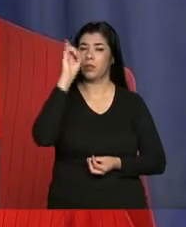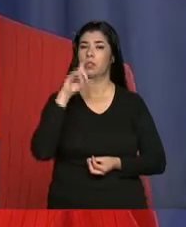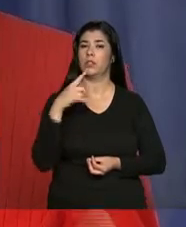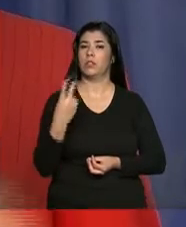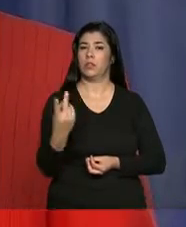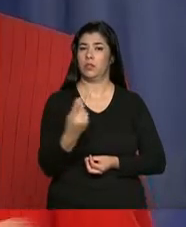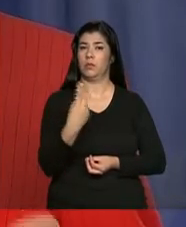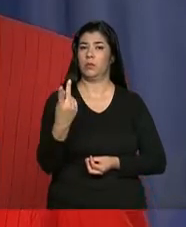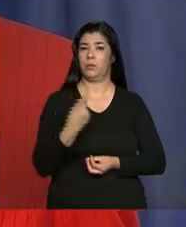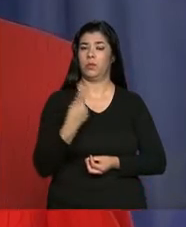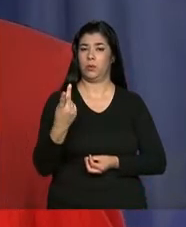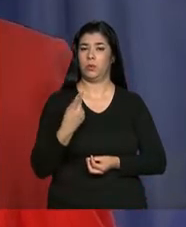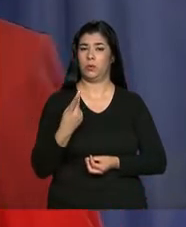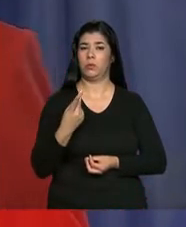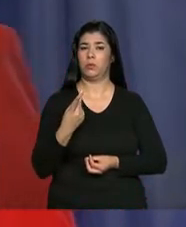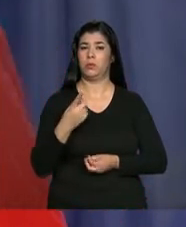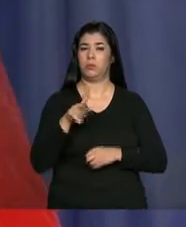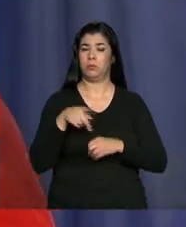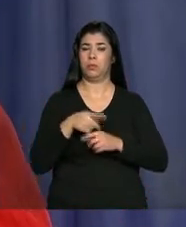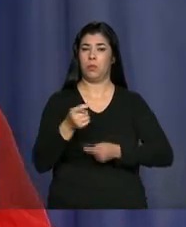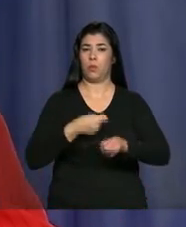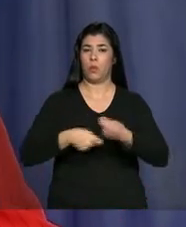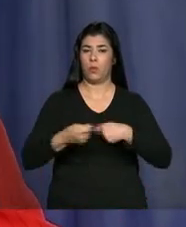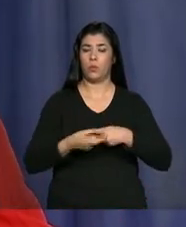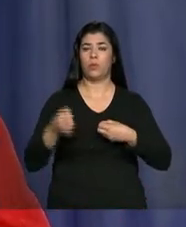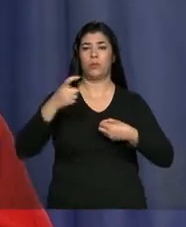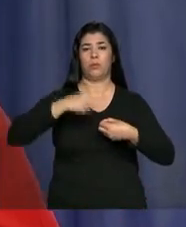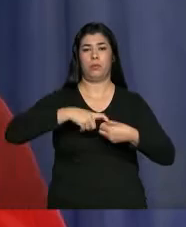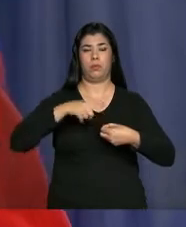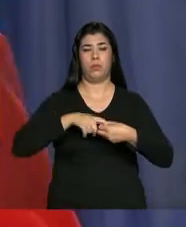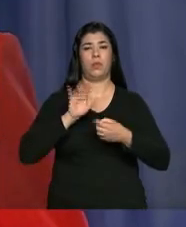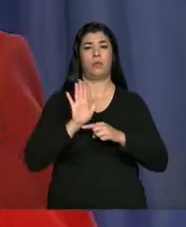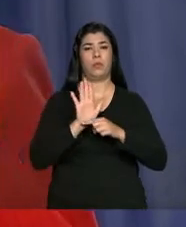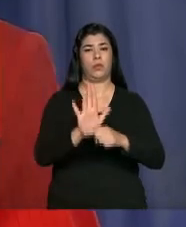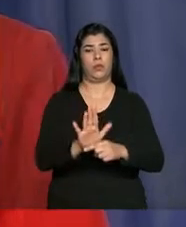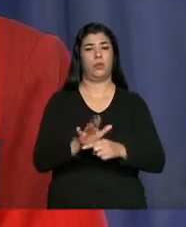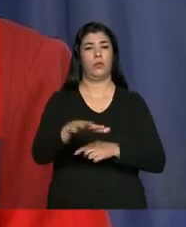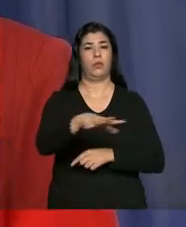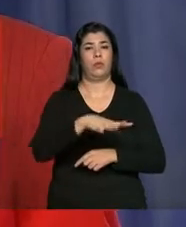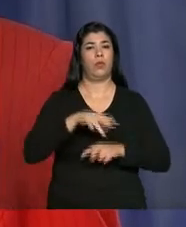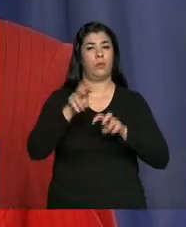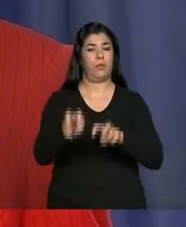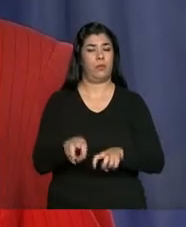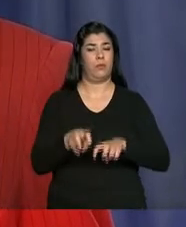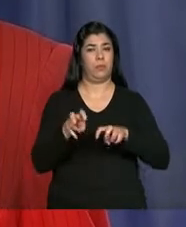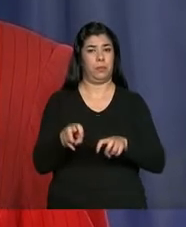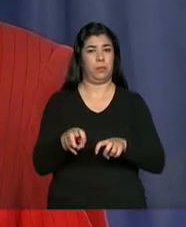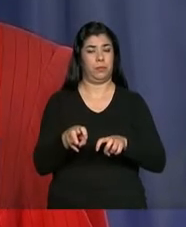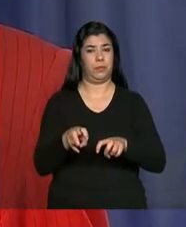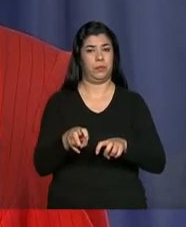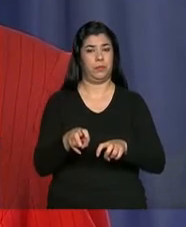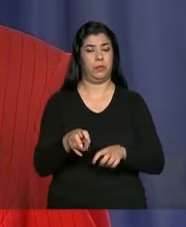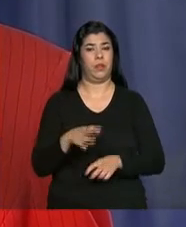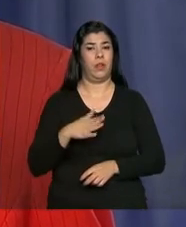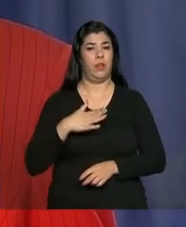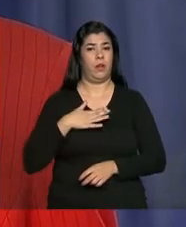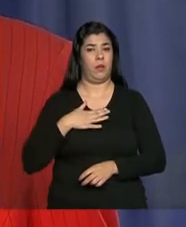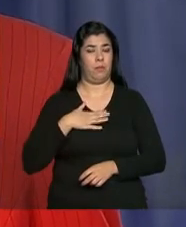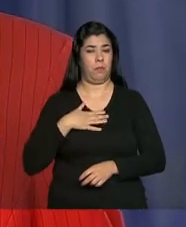nós, para ambas as economias, a cooperação na área de agricultura. Eu disse